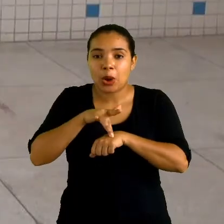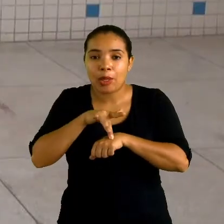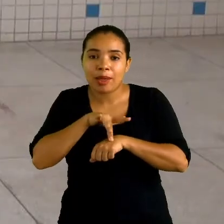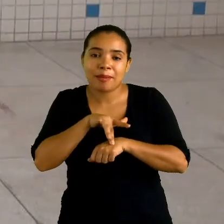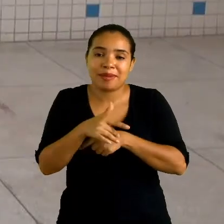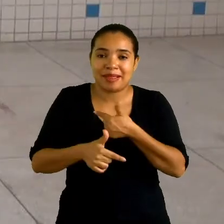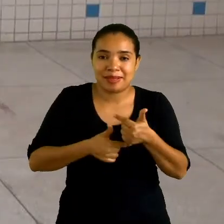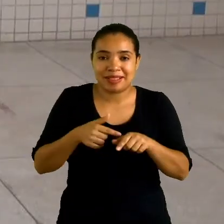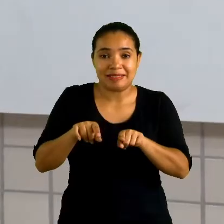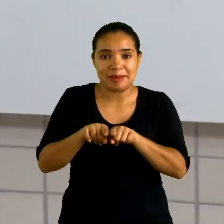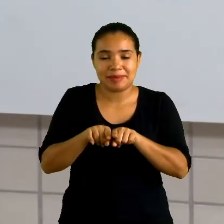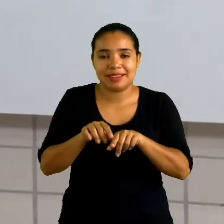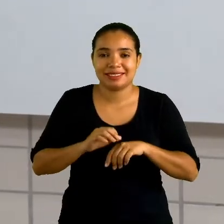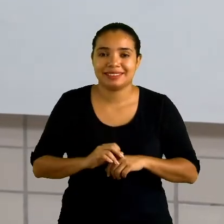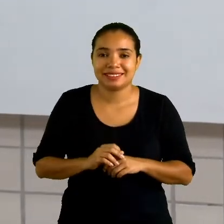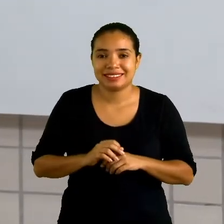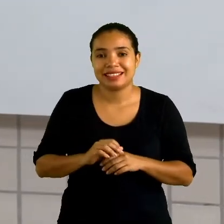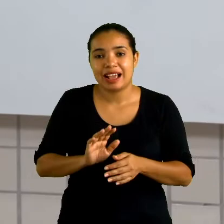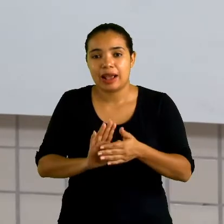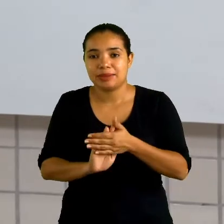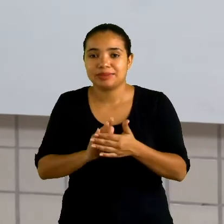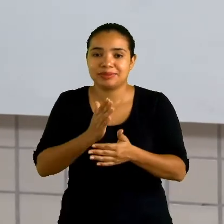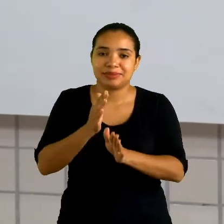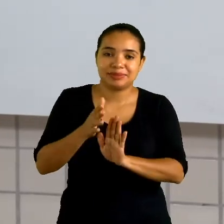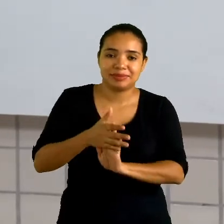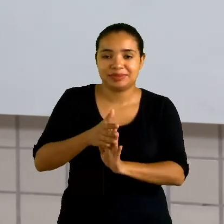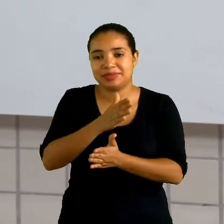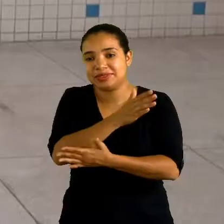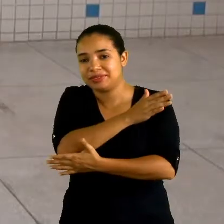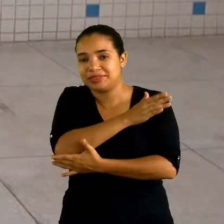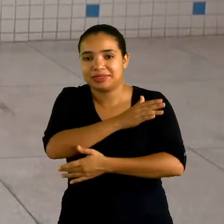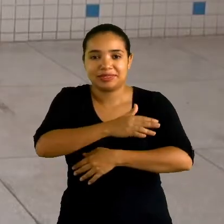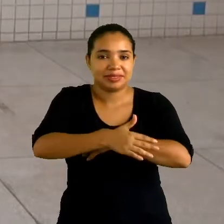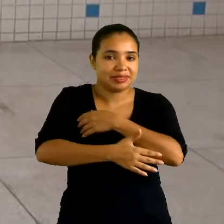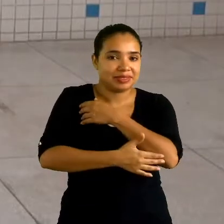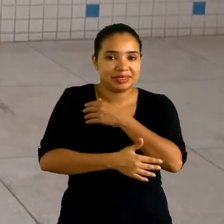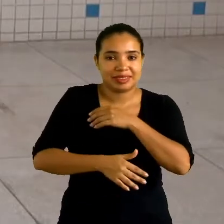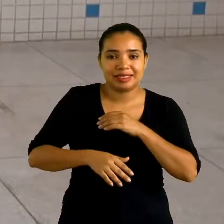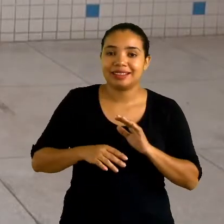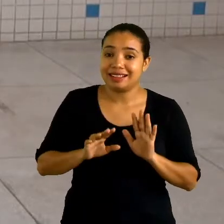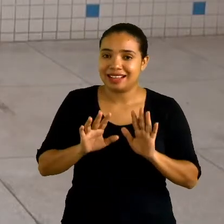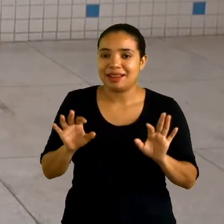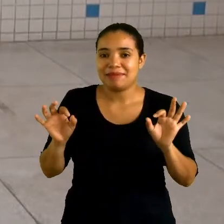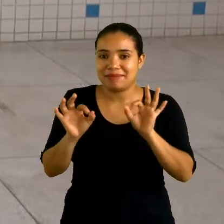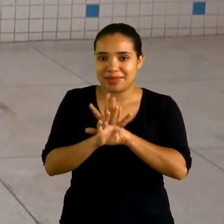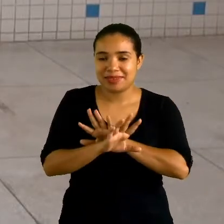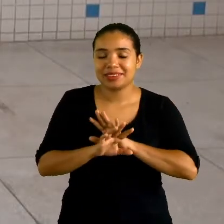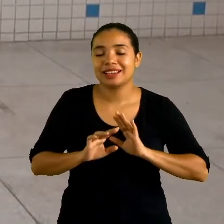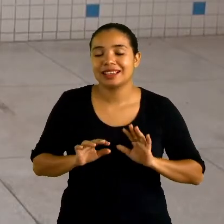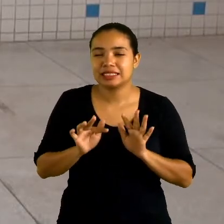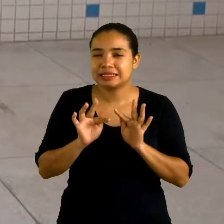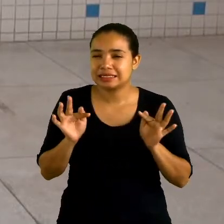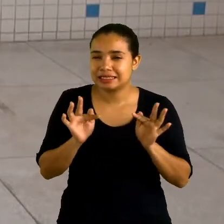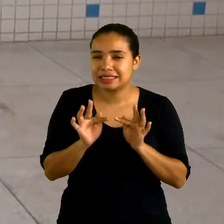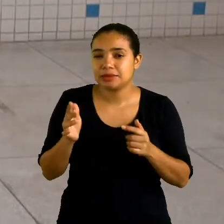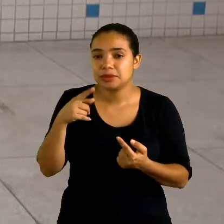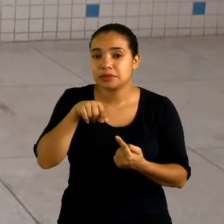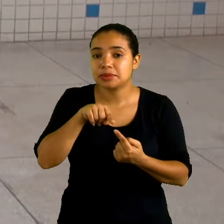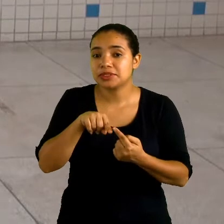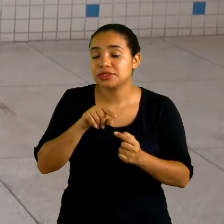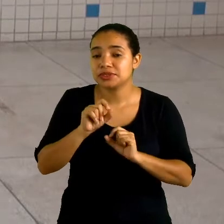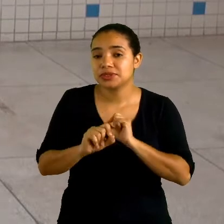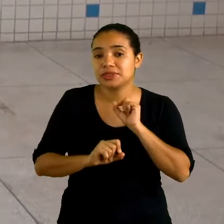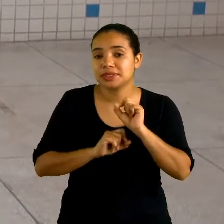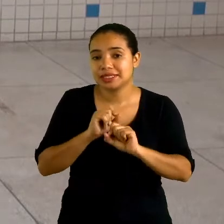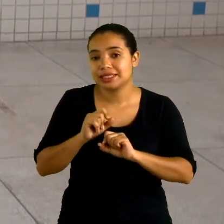Esse foi o nosso alongamento, vamos para a nossa brincadeira, beleza? Nosso circuito está pronto, é bem simples, o objetivo é